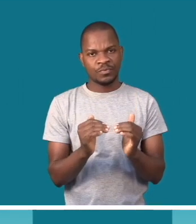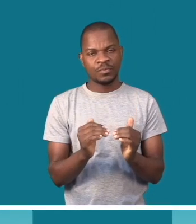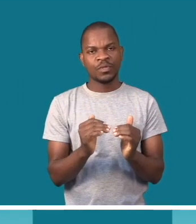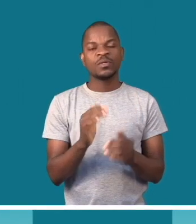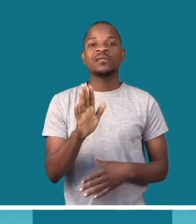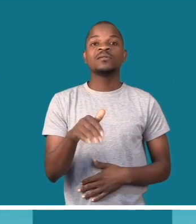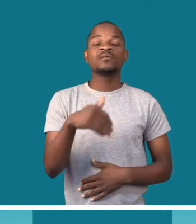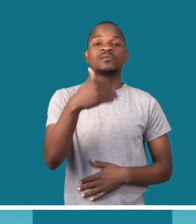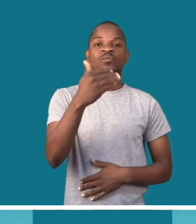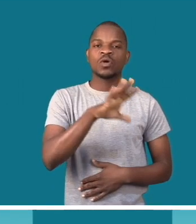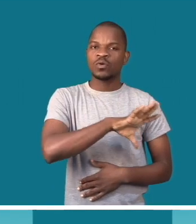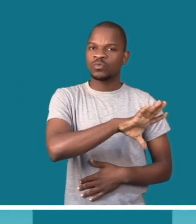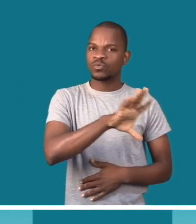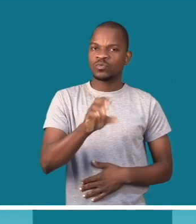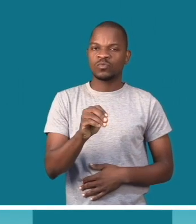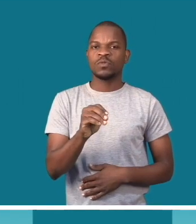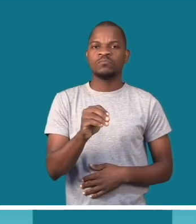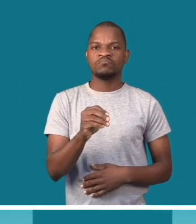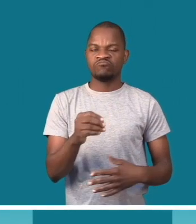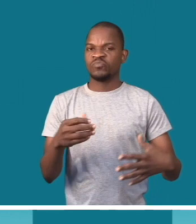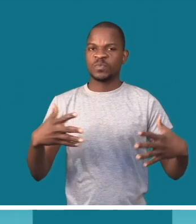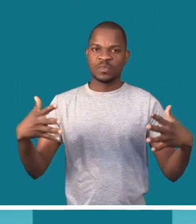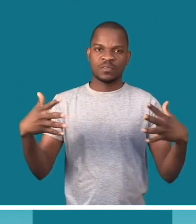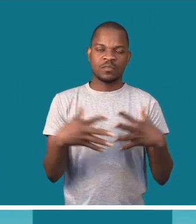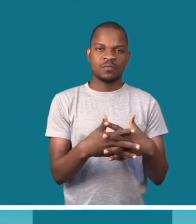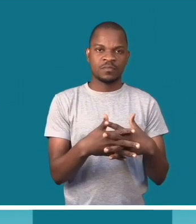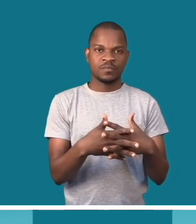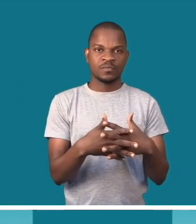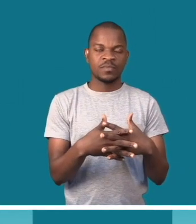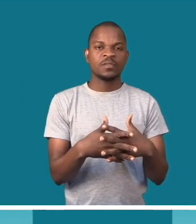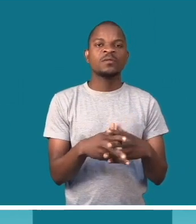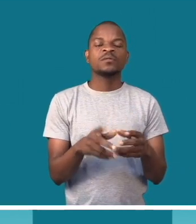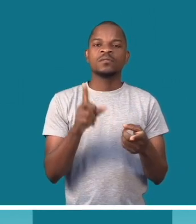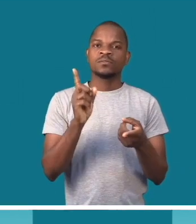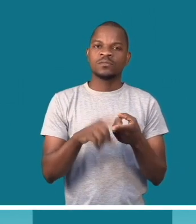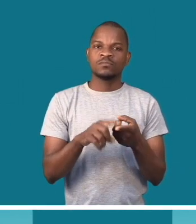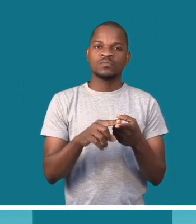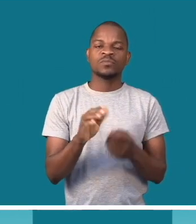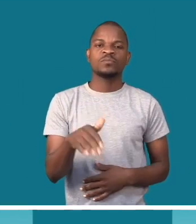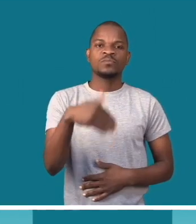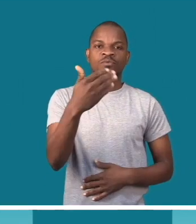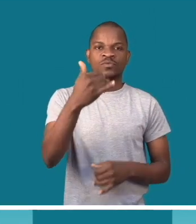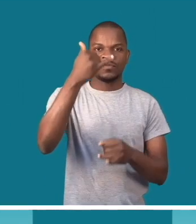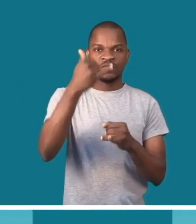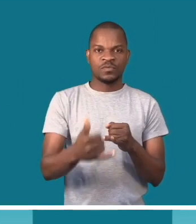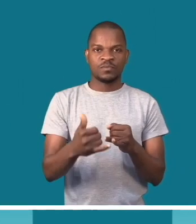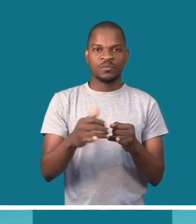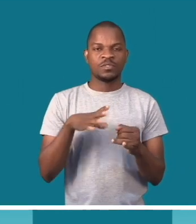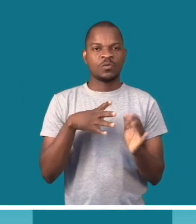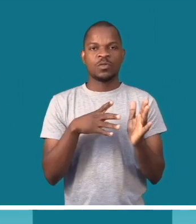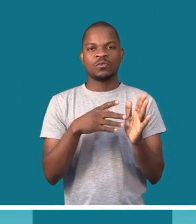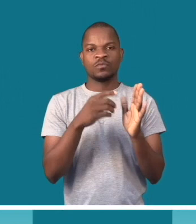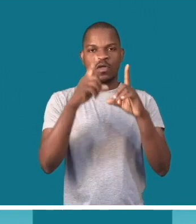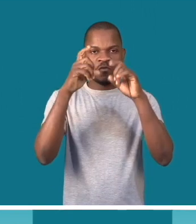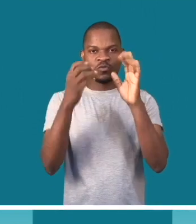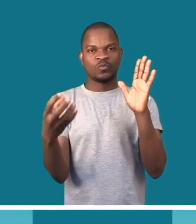que toda a caixa esteja revestida de canudos. E, por fim, temos